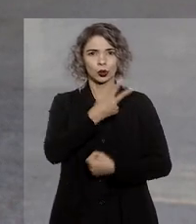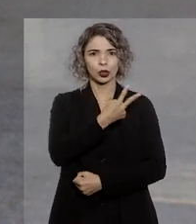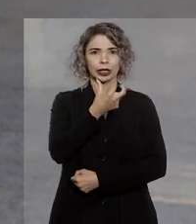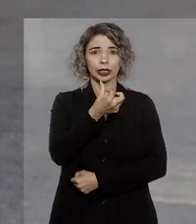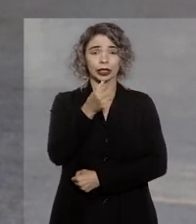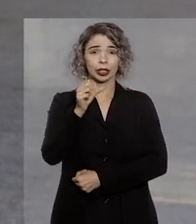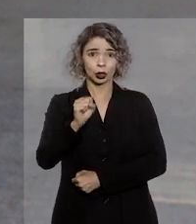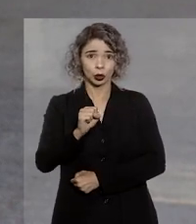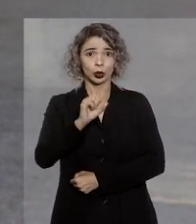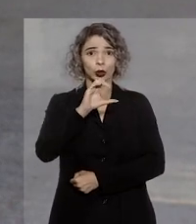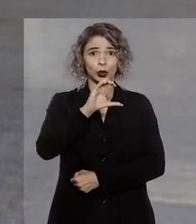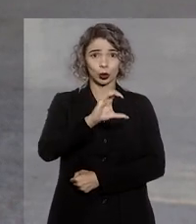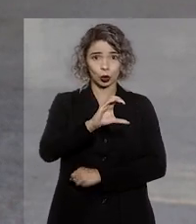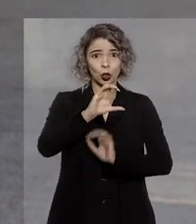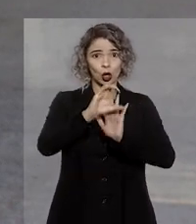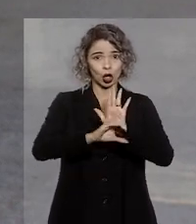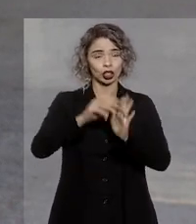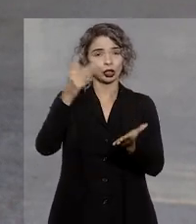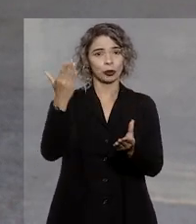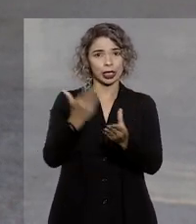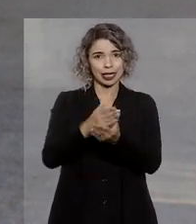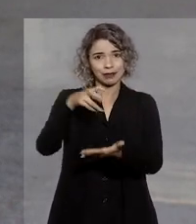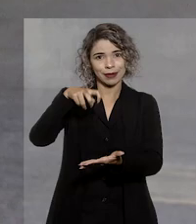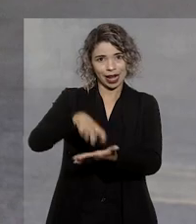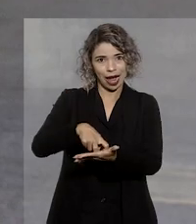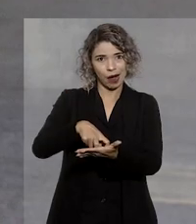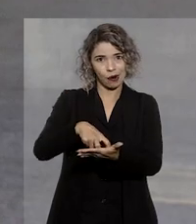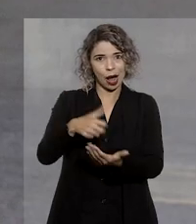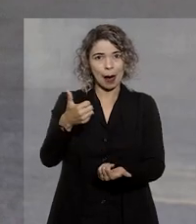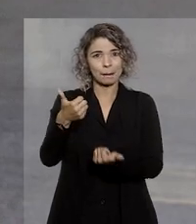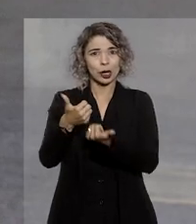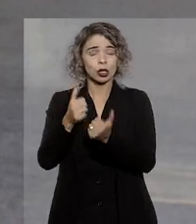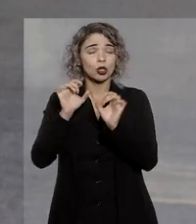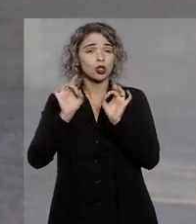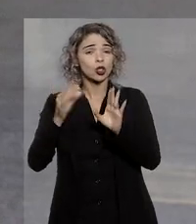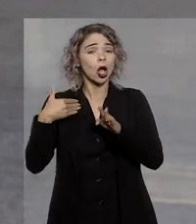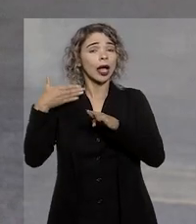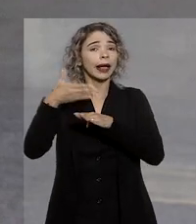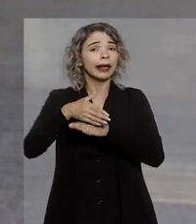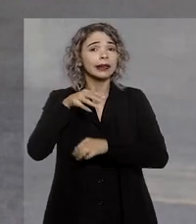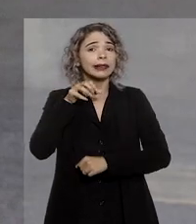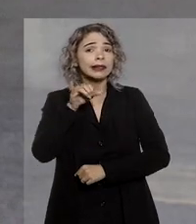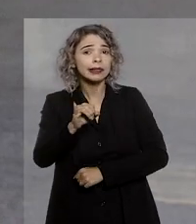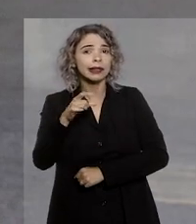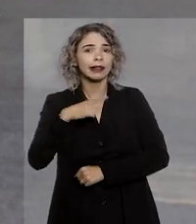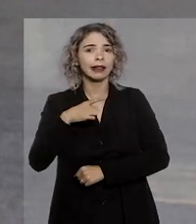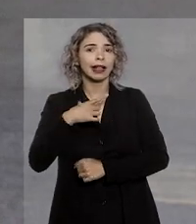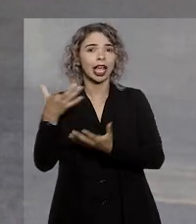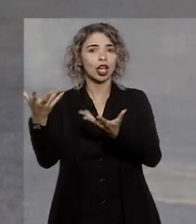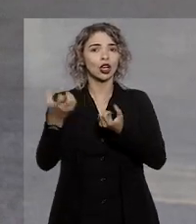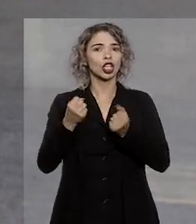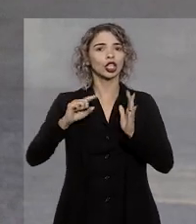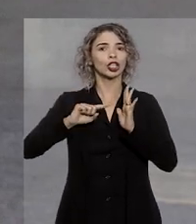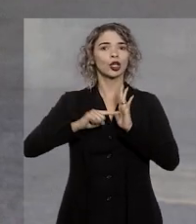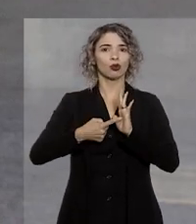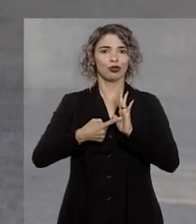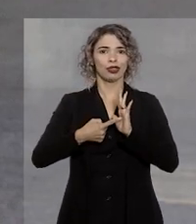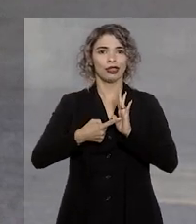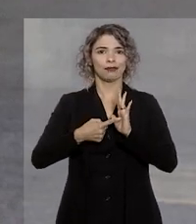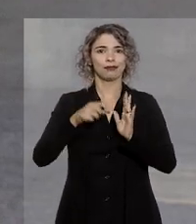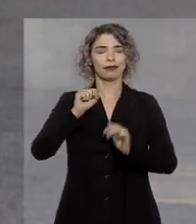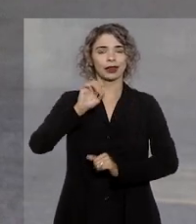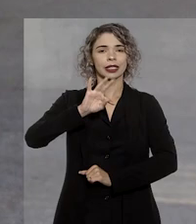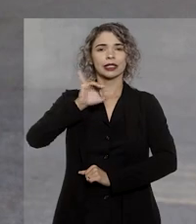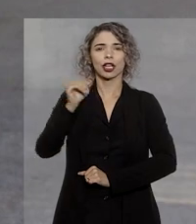artigo 268 do Código de Processo Penal o assistente de acusação só atua no processo a partir do recebimento da